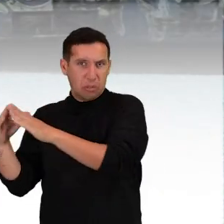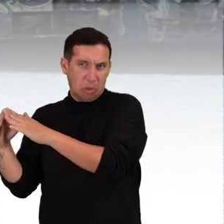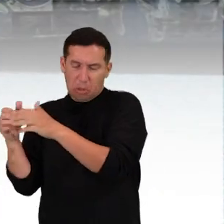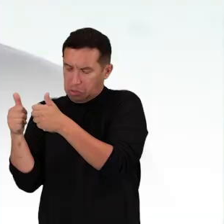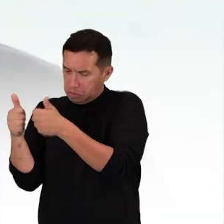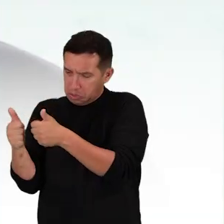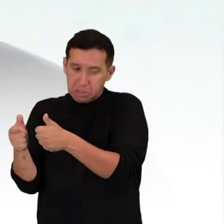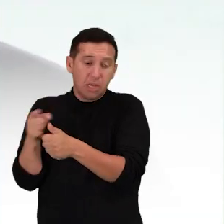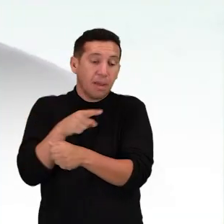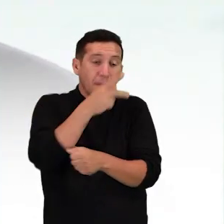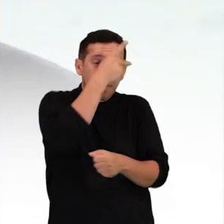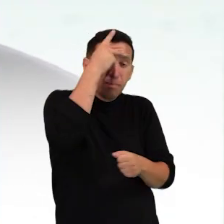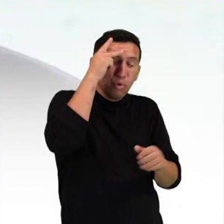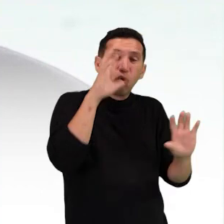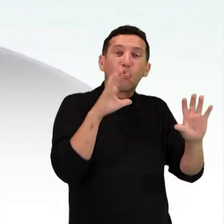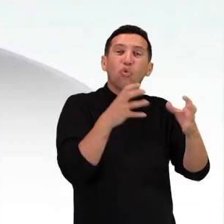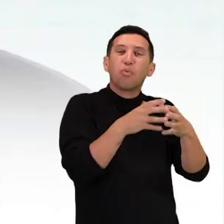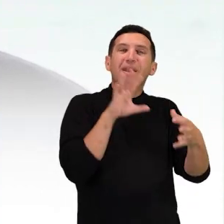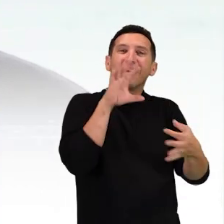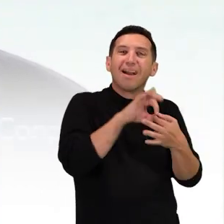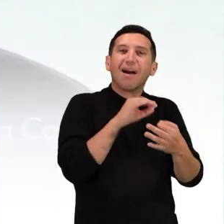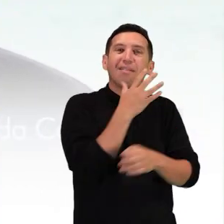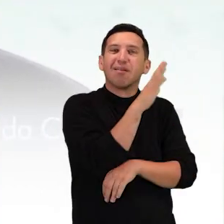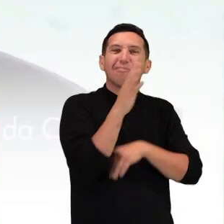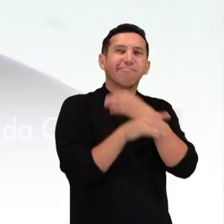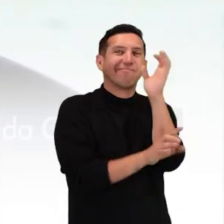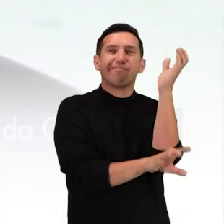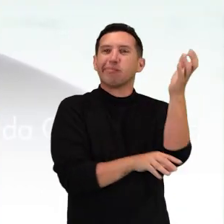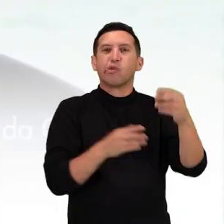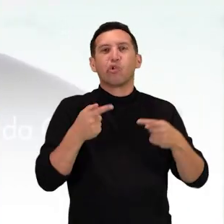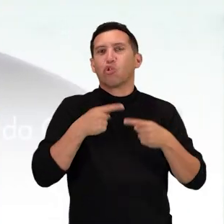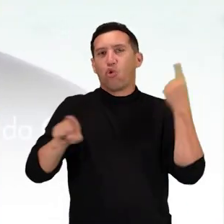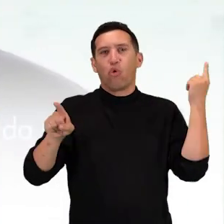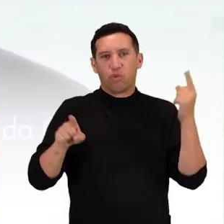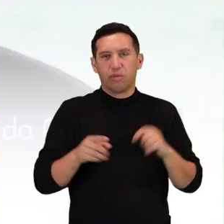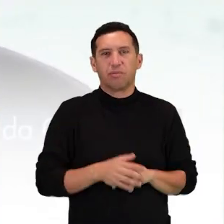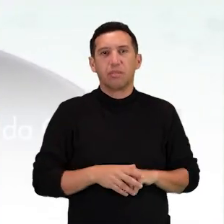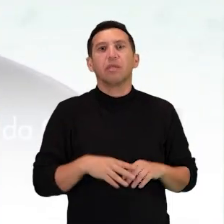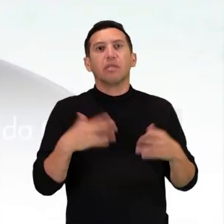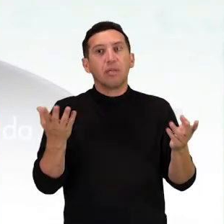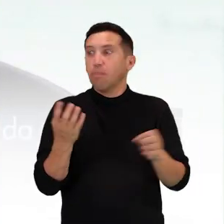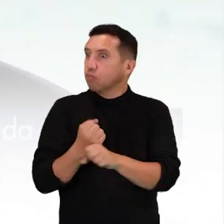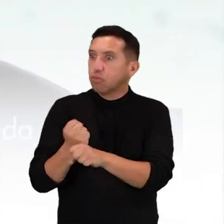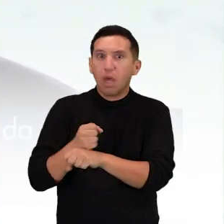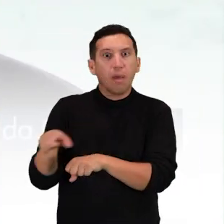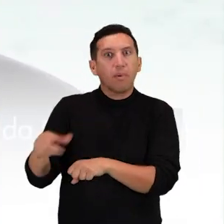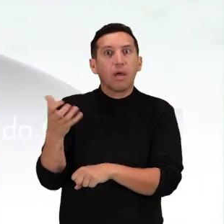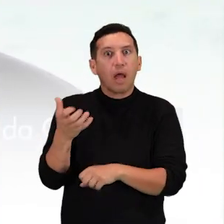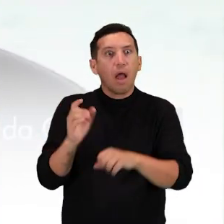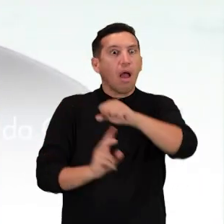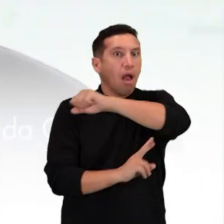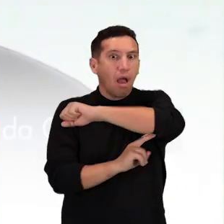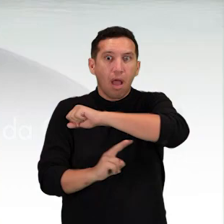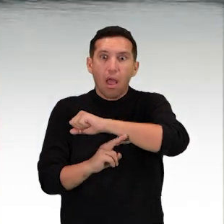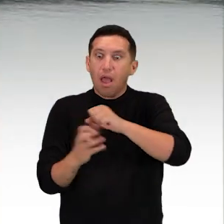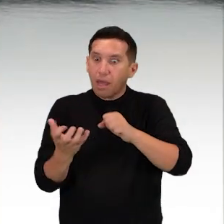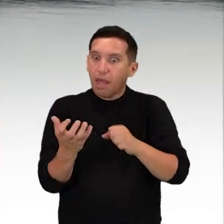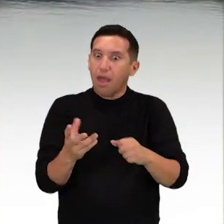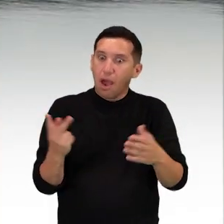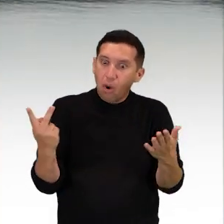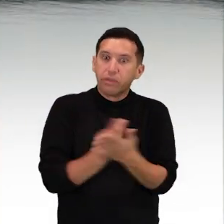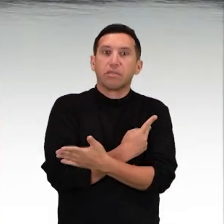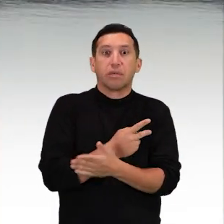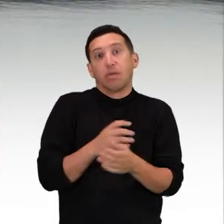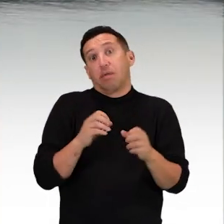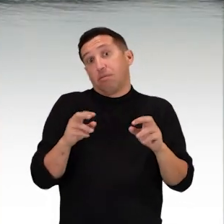ambientalistas. São investimentos aqui na região da Lagoa que a comunidade tanto espera. Essa ponte, por exemplo, é 40 anos que a comunidade fala em uma nova ponte aqui na região. E